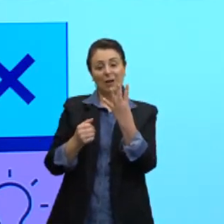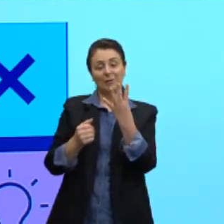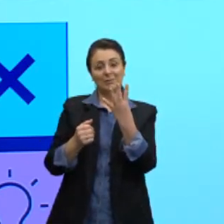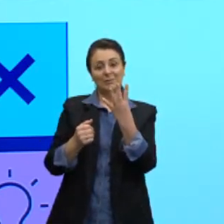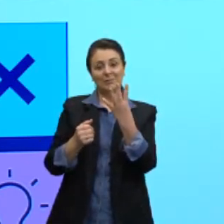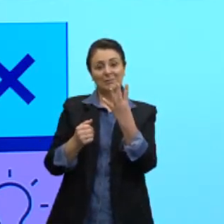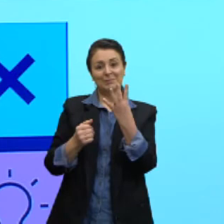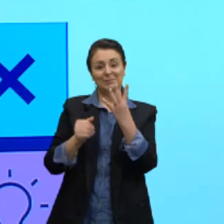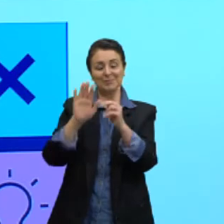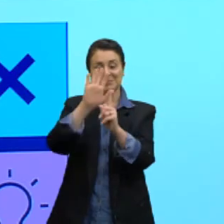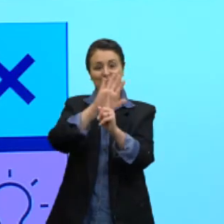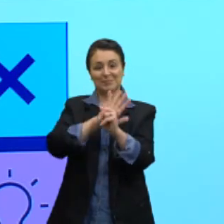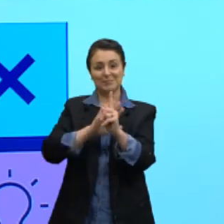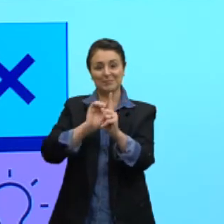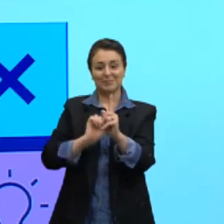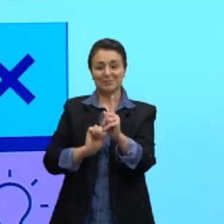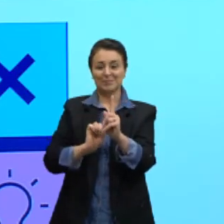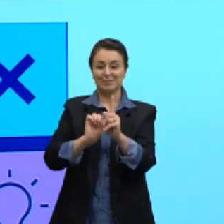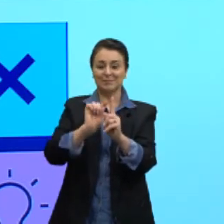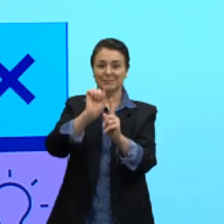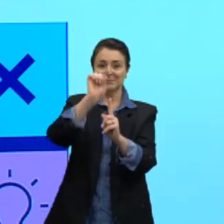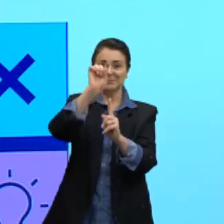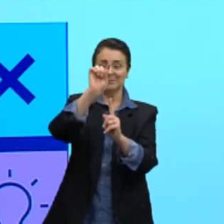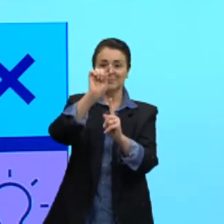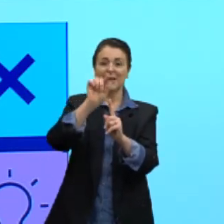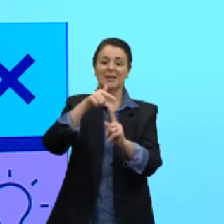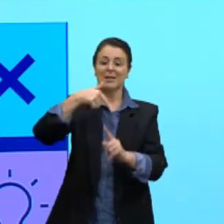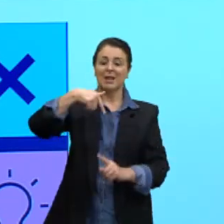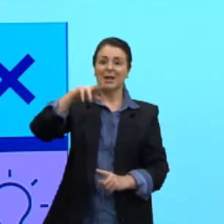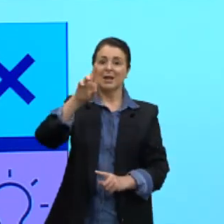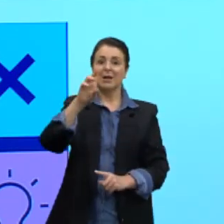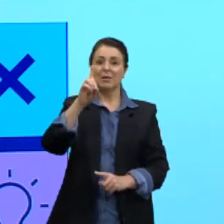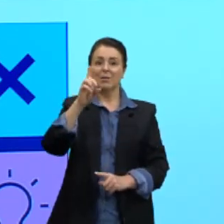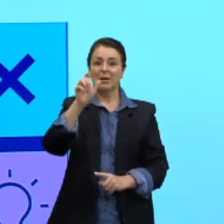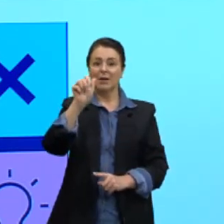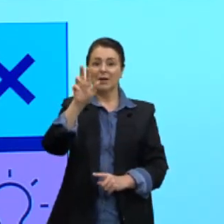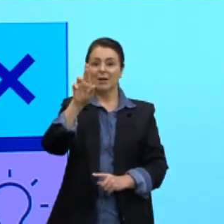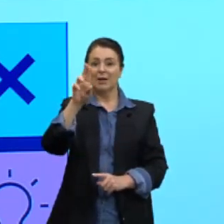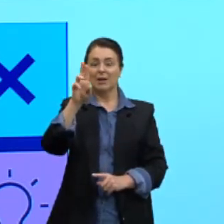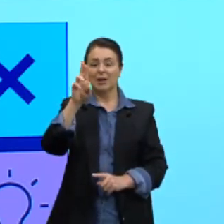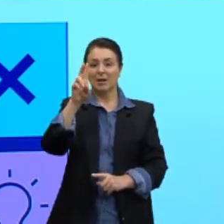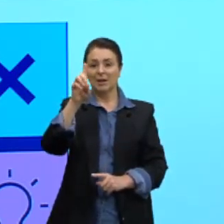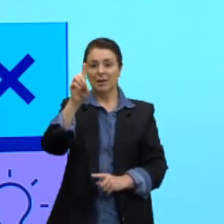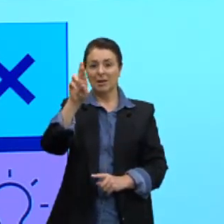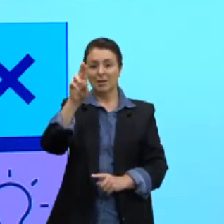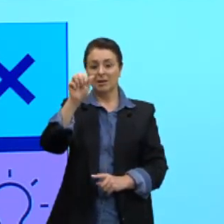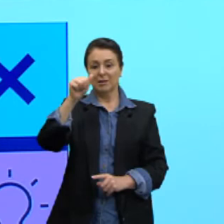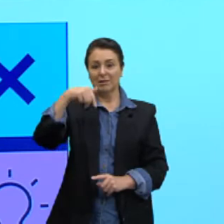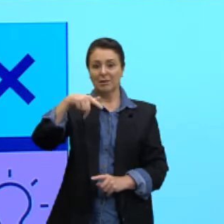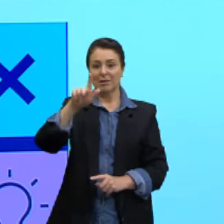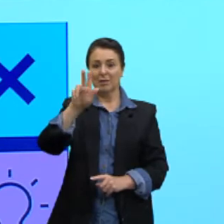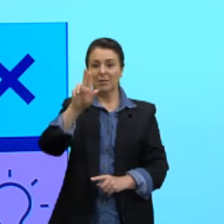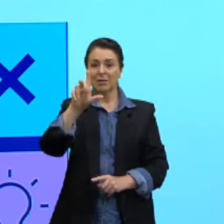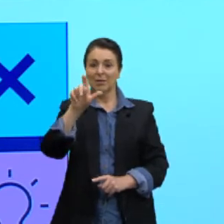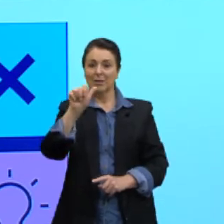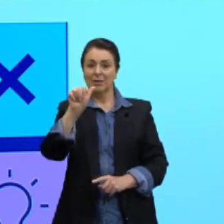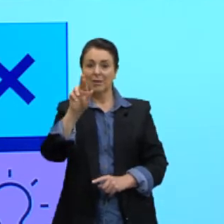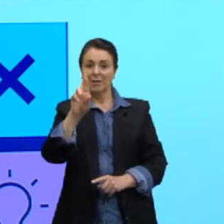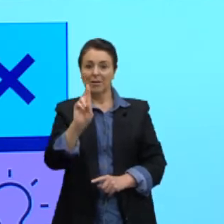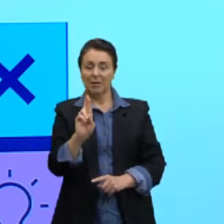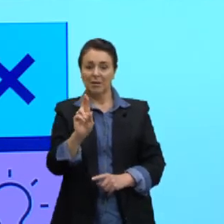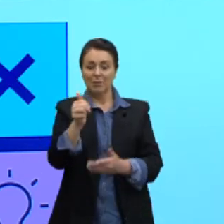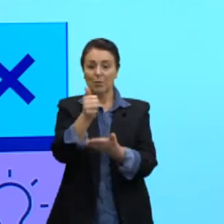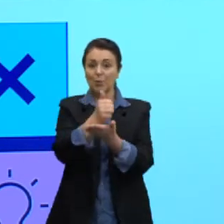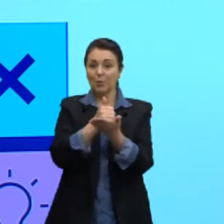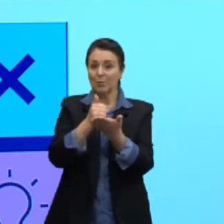Então, esta pirâmide é chamada de pirâmide quadrangular. Quem é que está dando nome para a pirâmide? A base. E